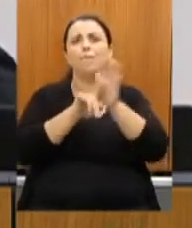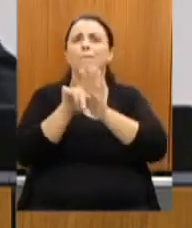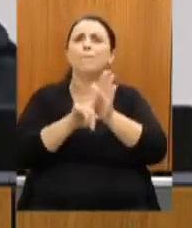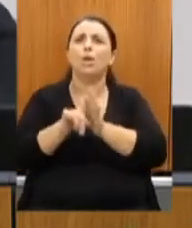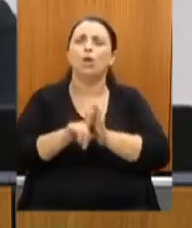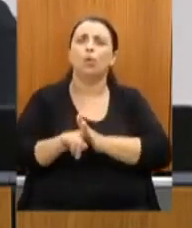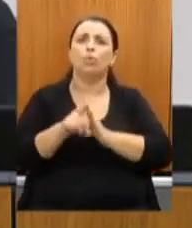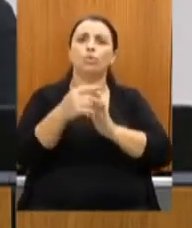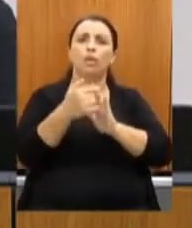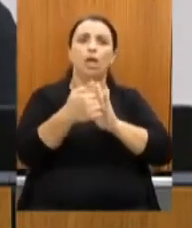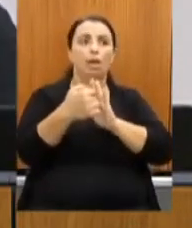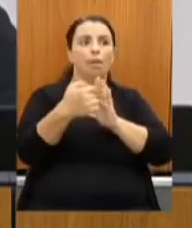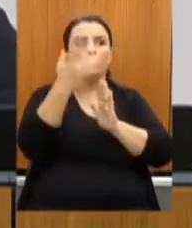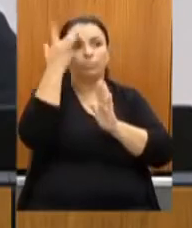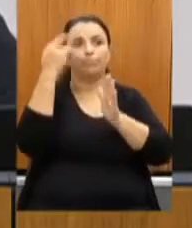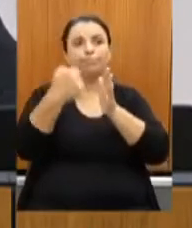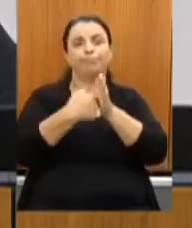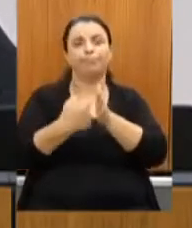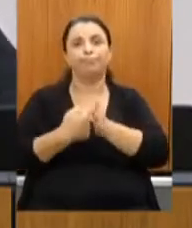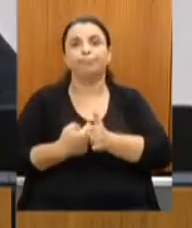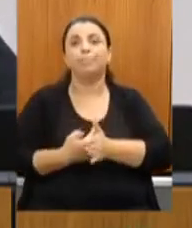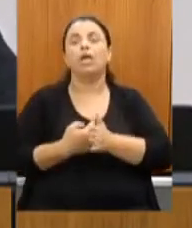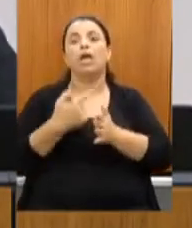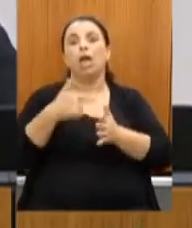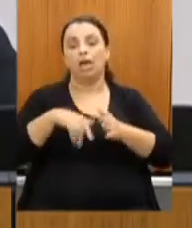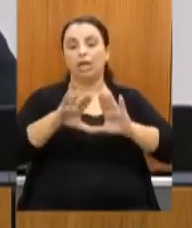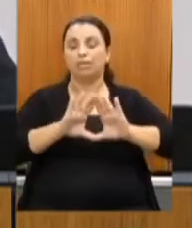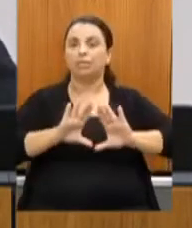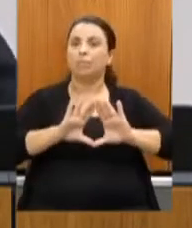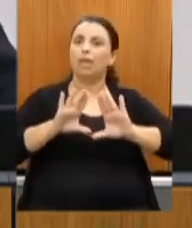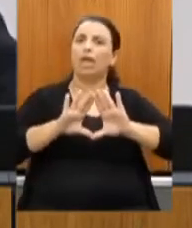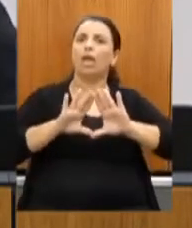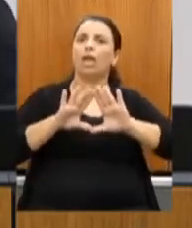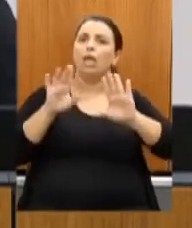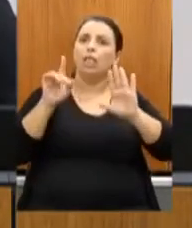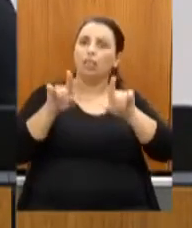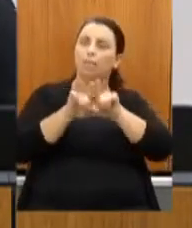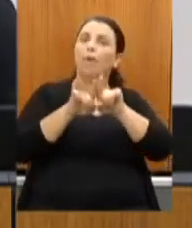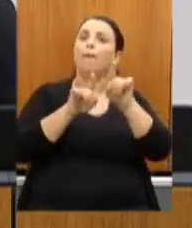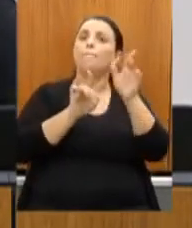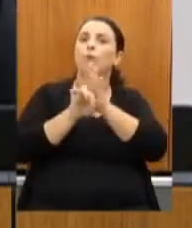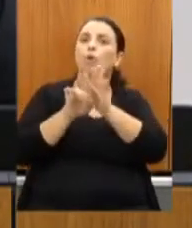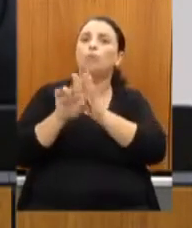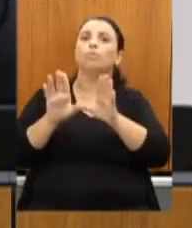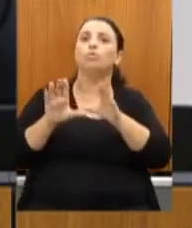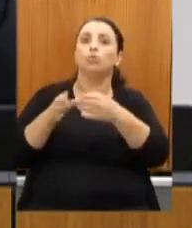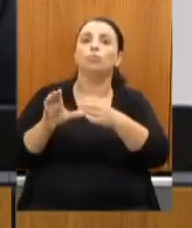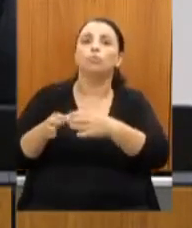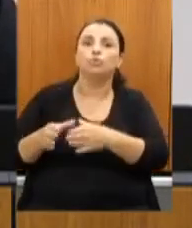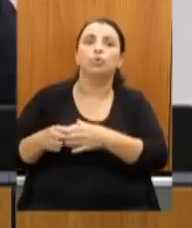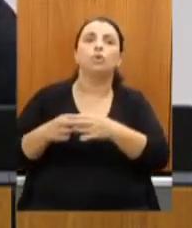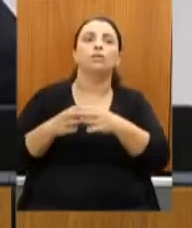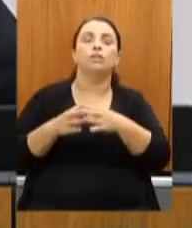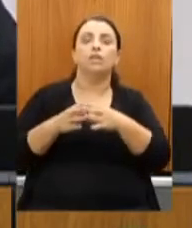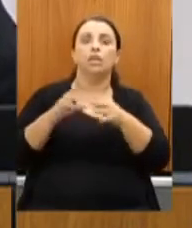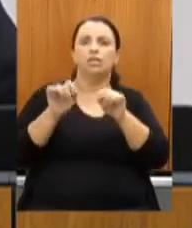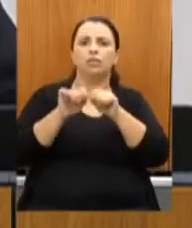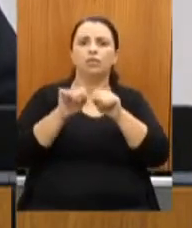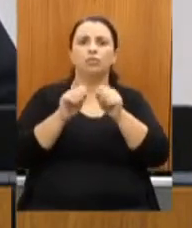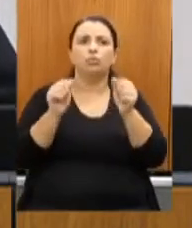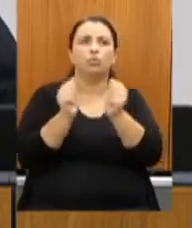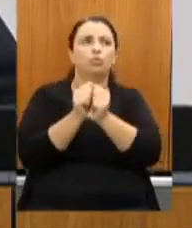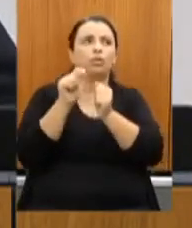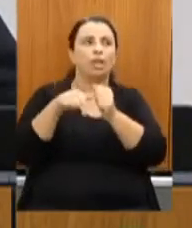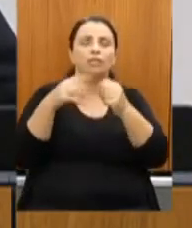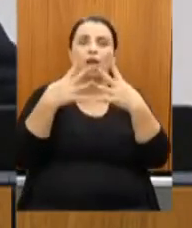foram encaminhadas à Assembleia Legislativa, às comissões que estão realizando aqui de forma conjunta essa